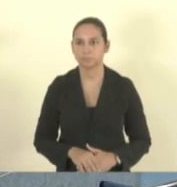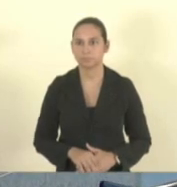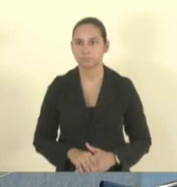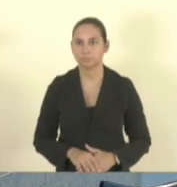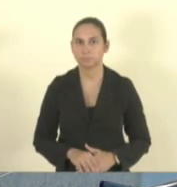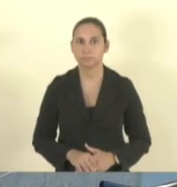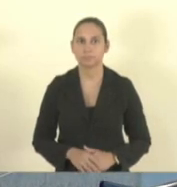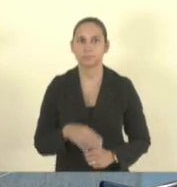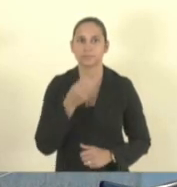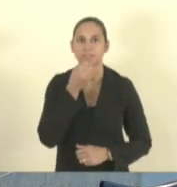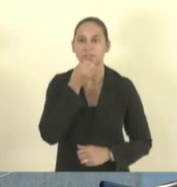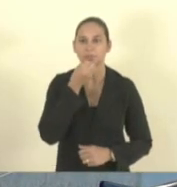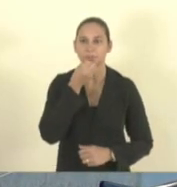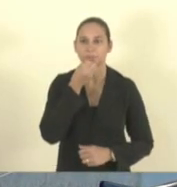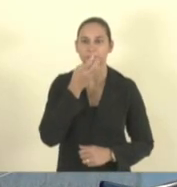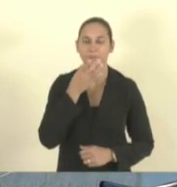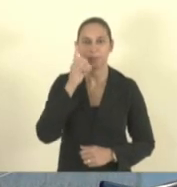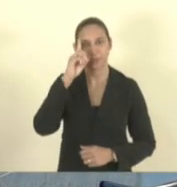Bom dia.